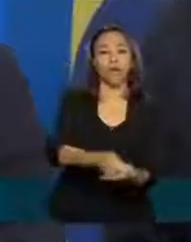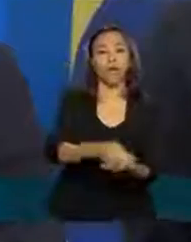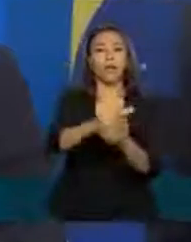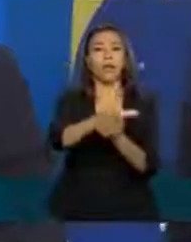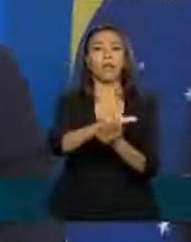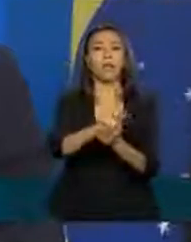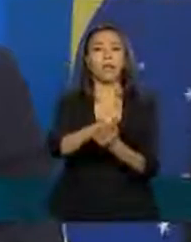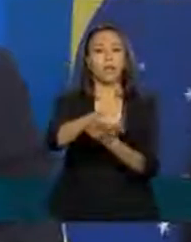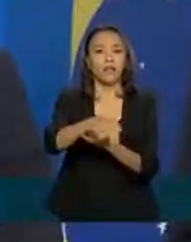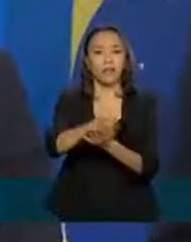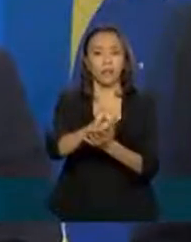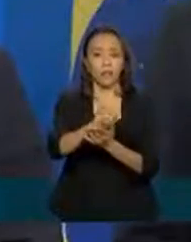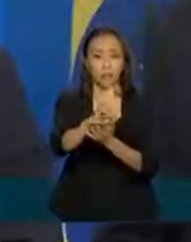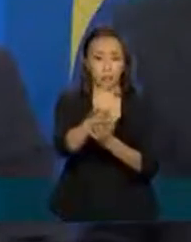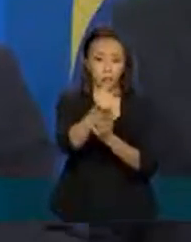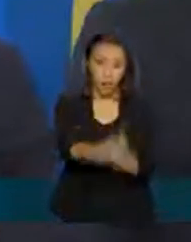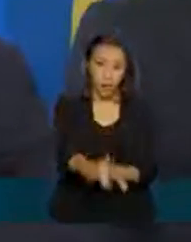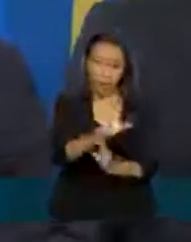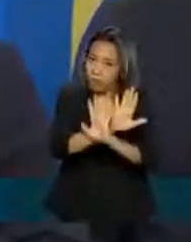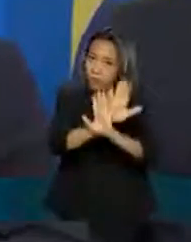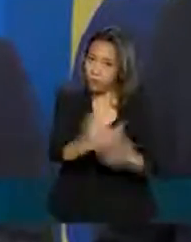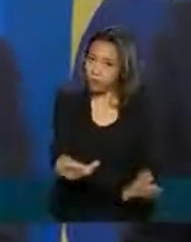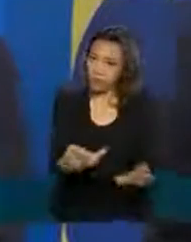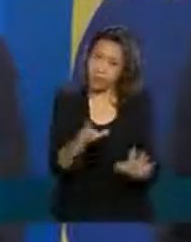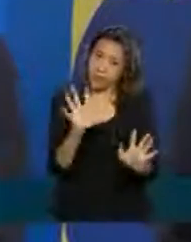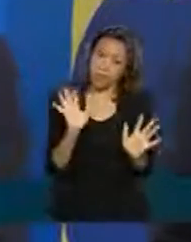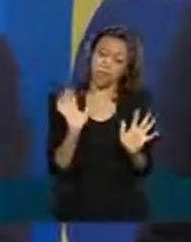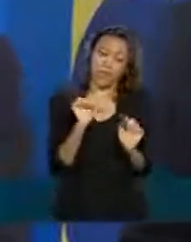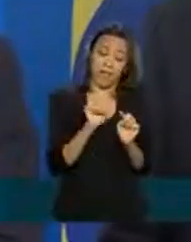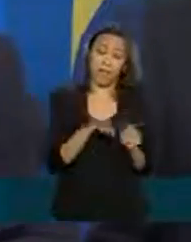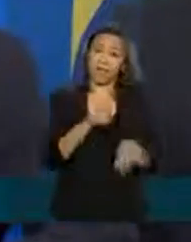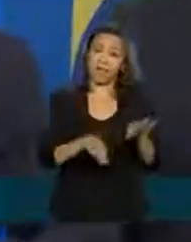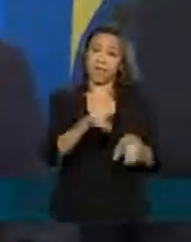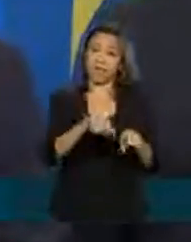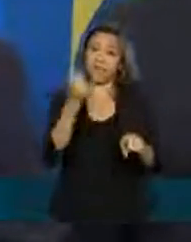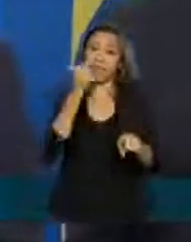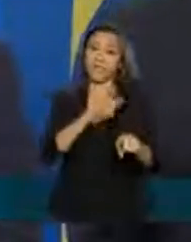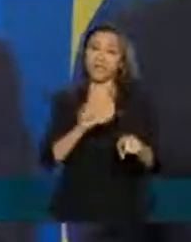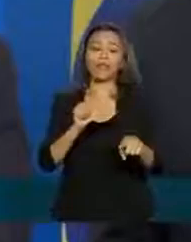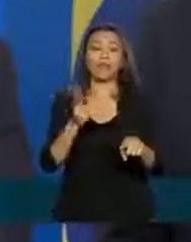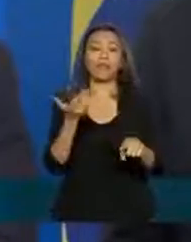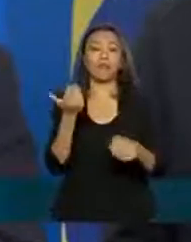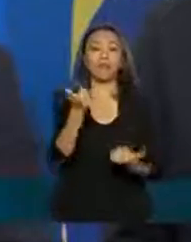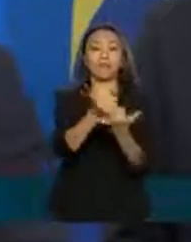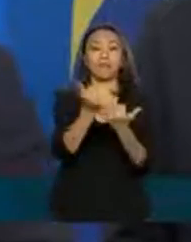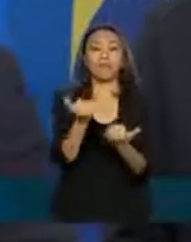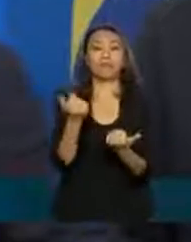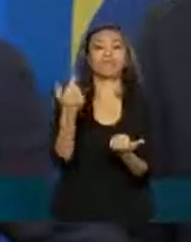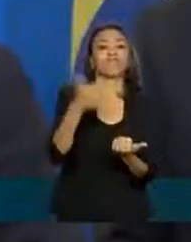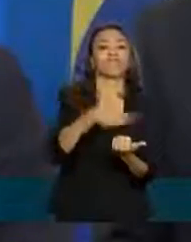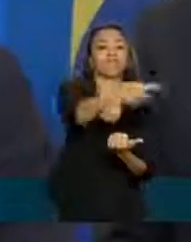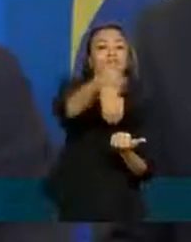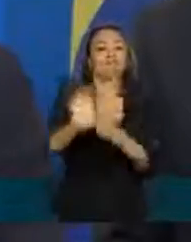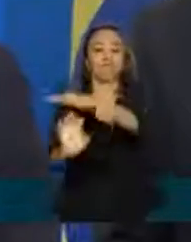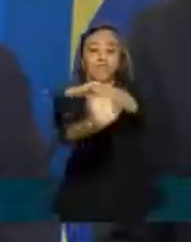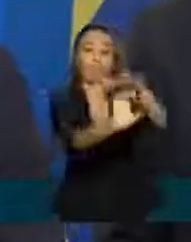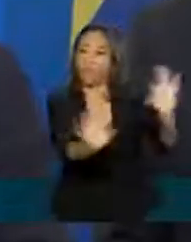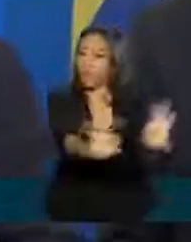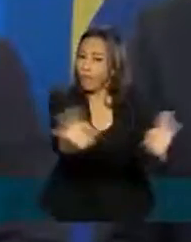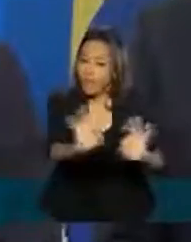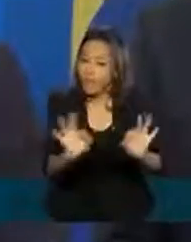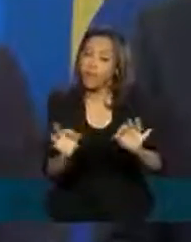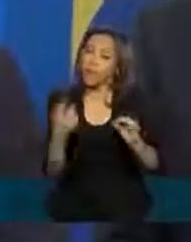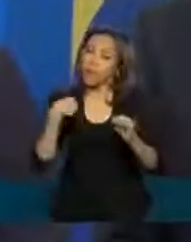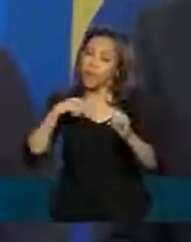situação conturbada como a que nós estamos, nem sempre a liquidez chega na ponta final. Então, também estamos em elaboração, está em elaboração também o